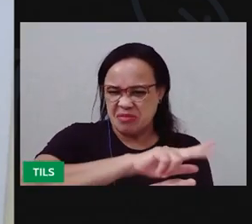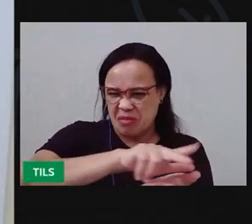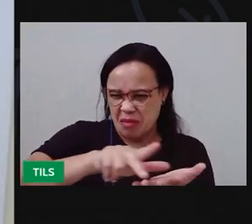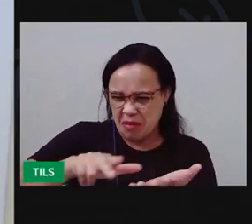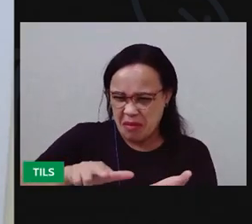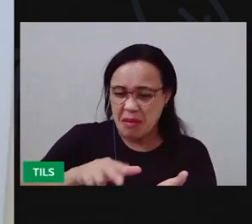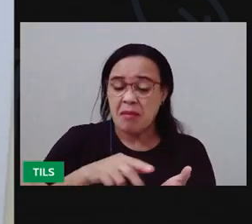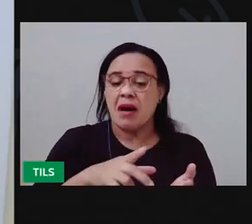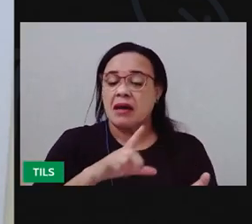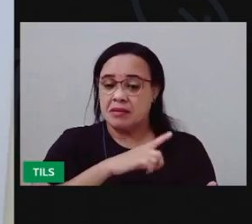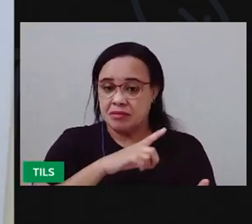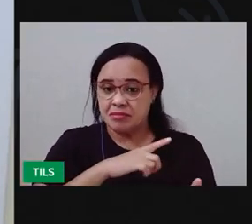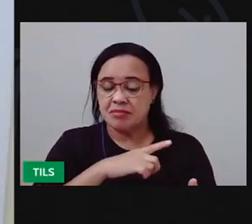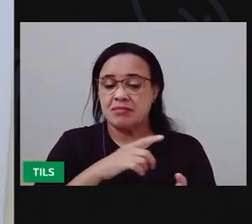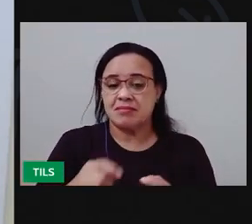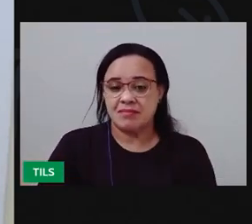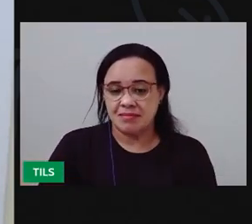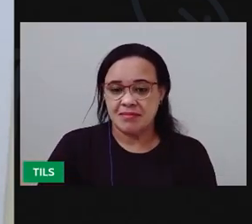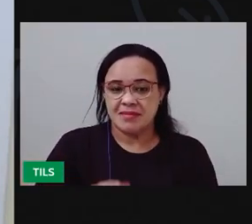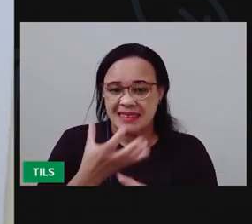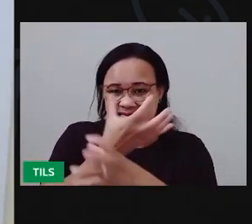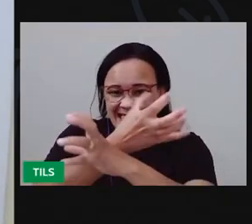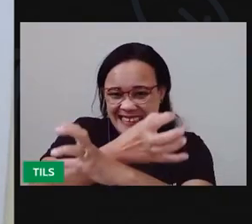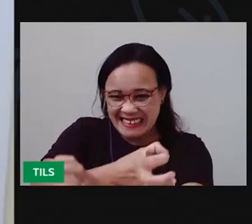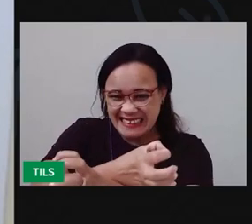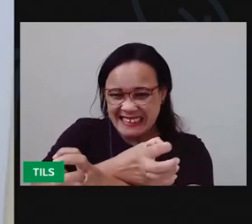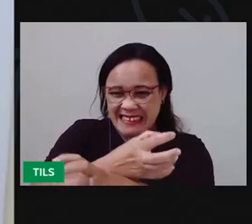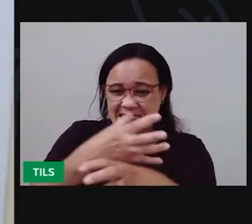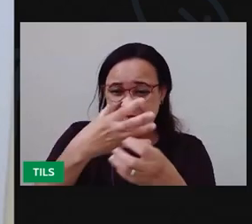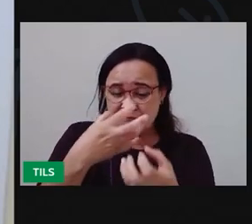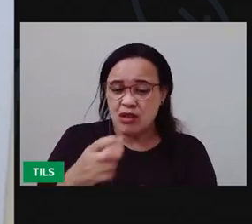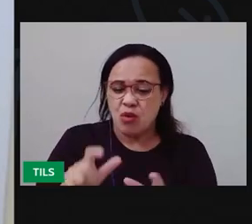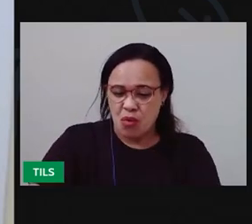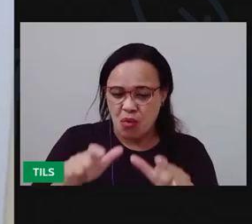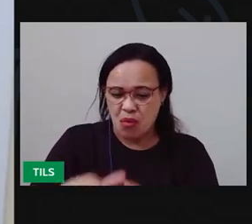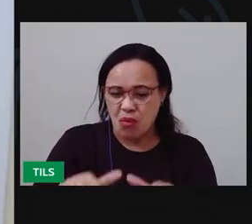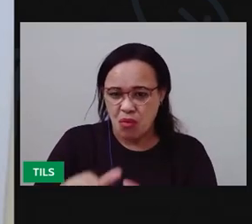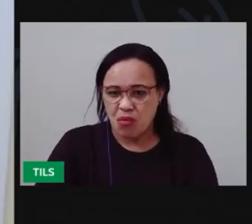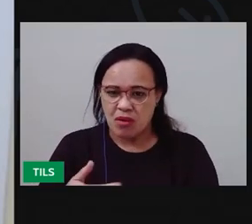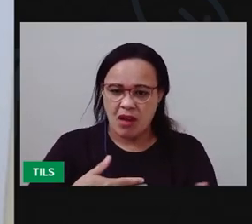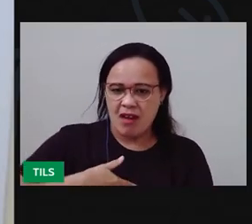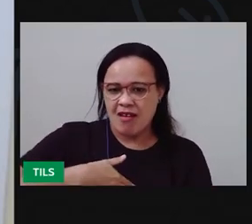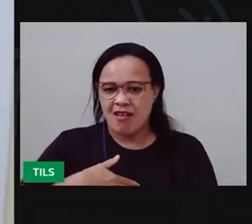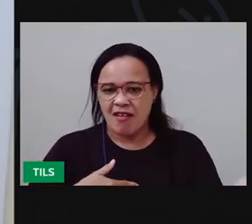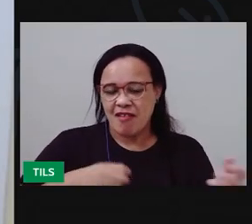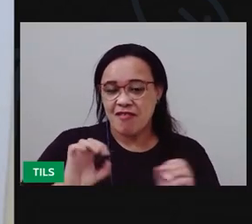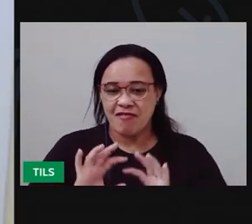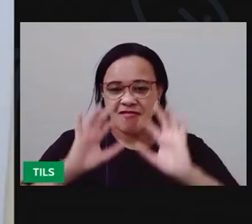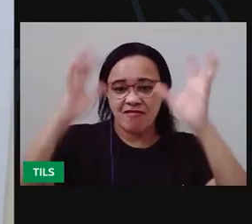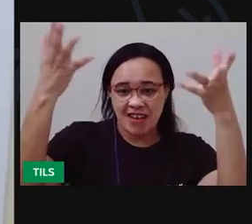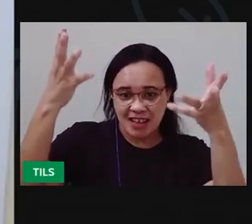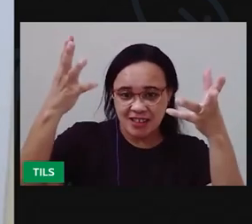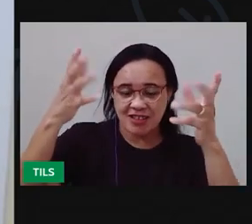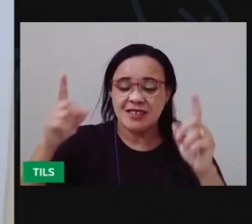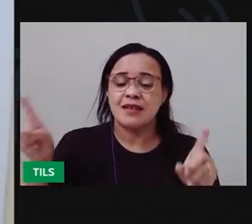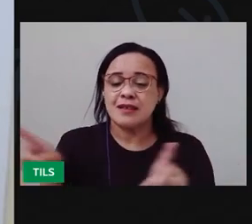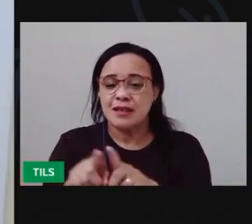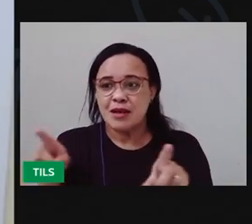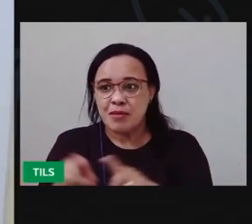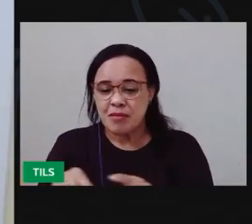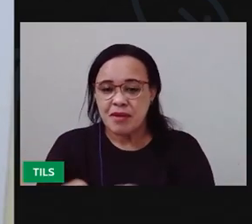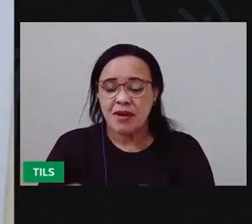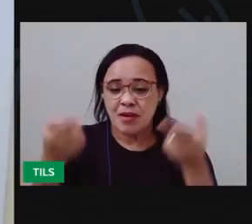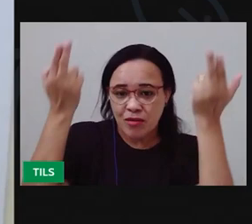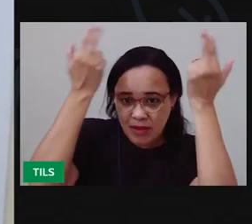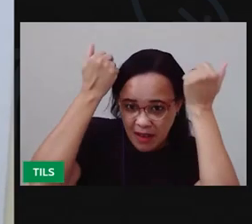abeiras. Sertão da cela vaqueira, da festa da apartação, da carreira do cavalo, do